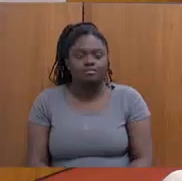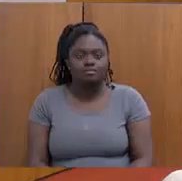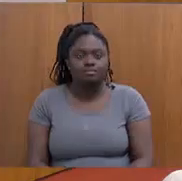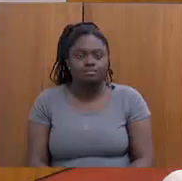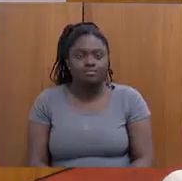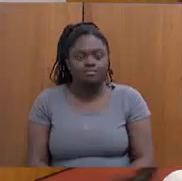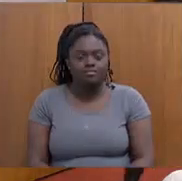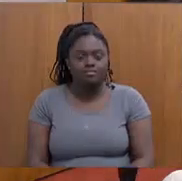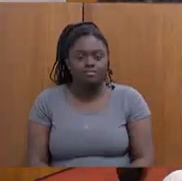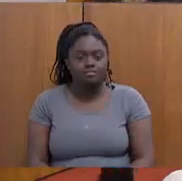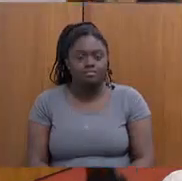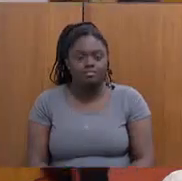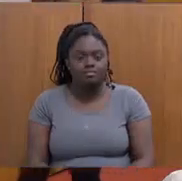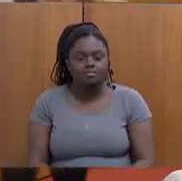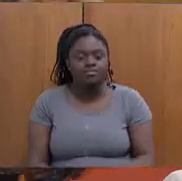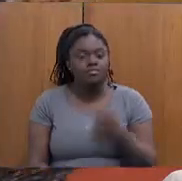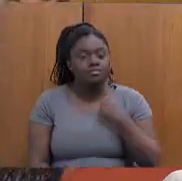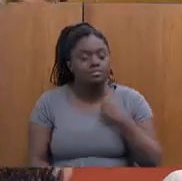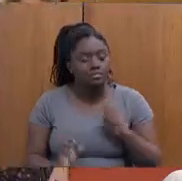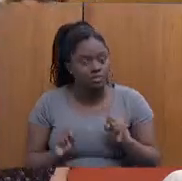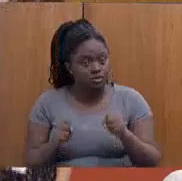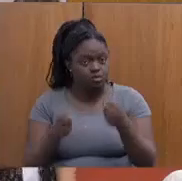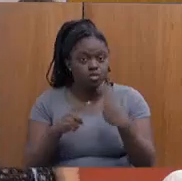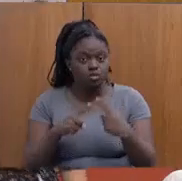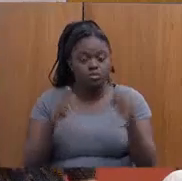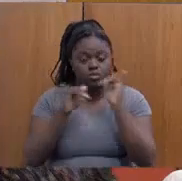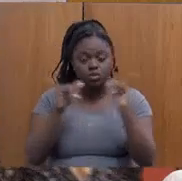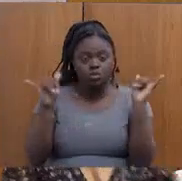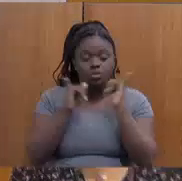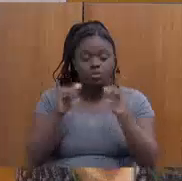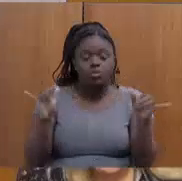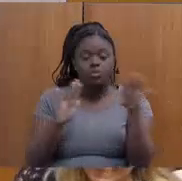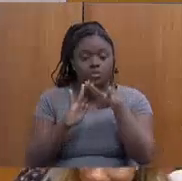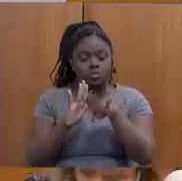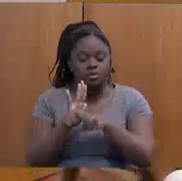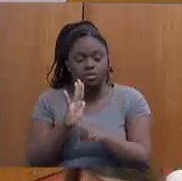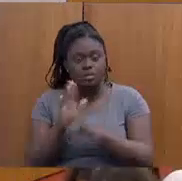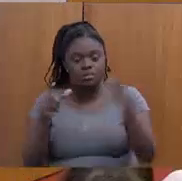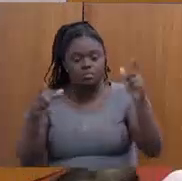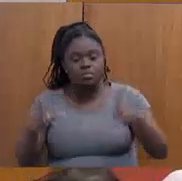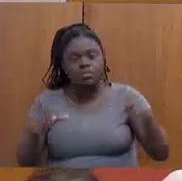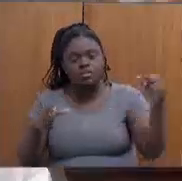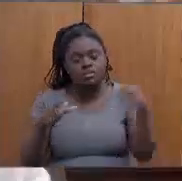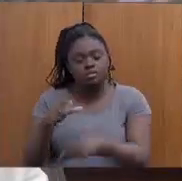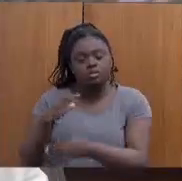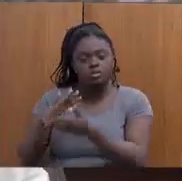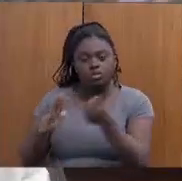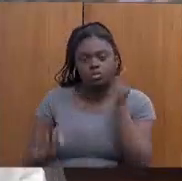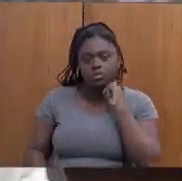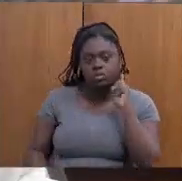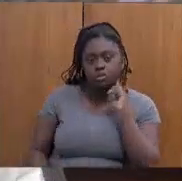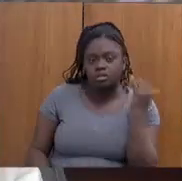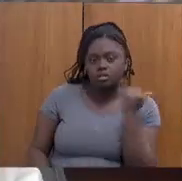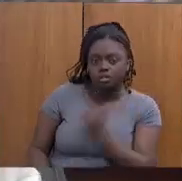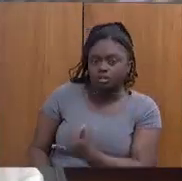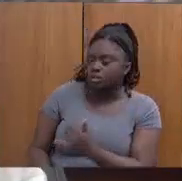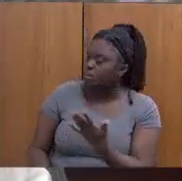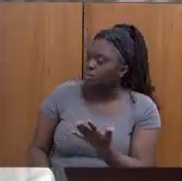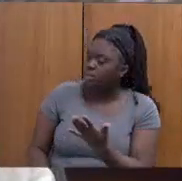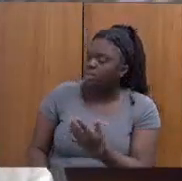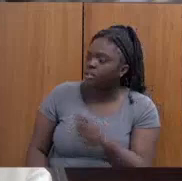Não, eu reforço, logo quando anunciou o programa de cisternas que tirou Minas Gerais, eu fui lá e falei, a Minas tem semiárido.